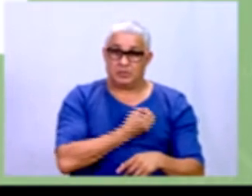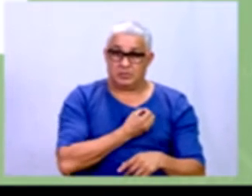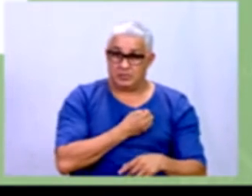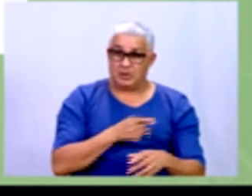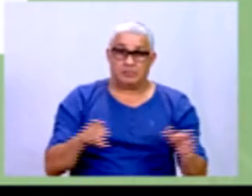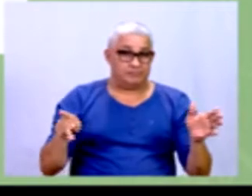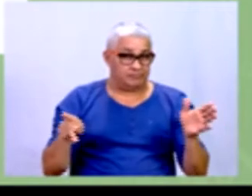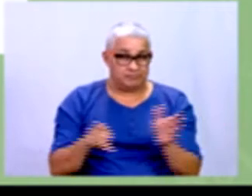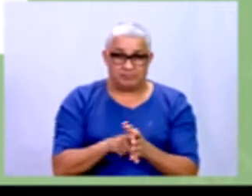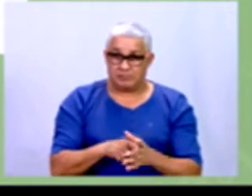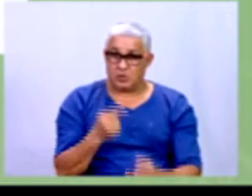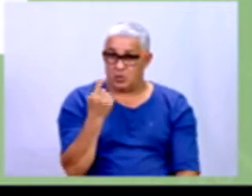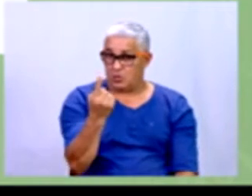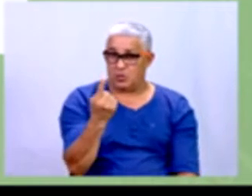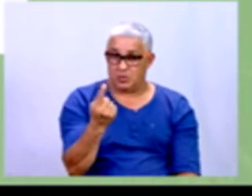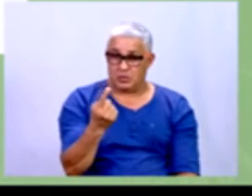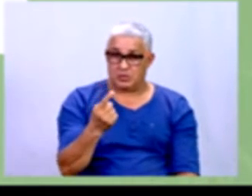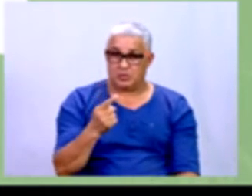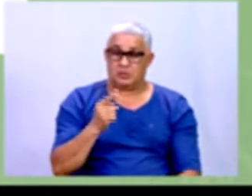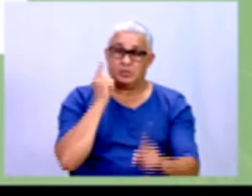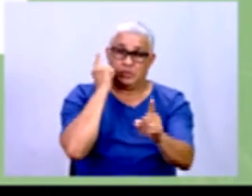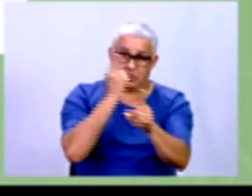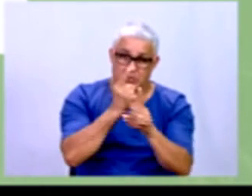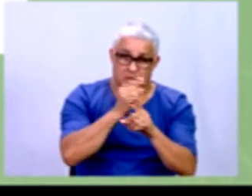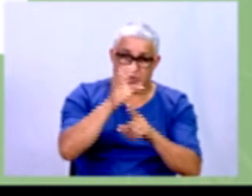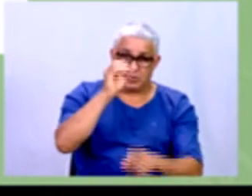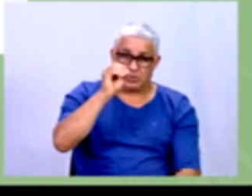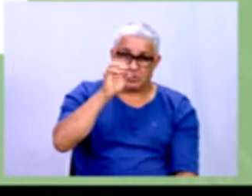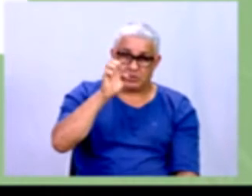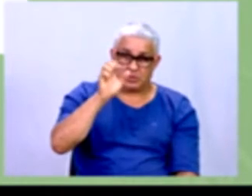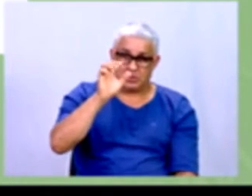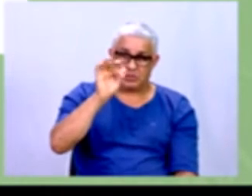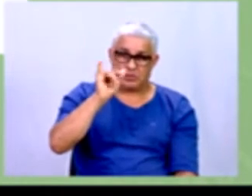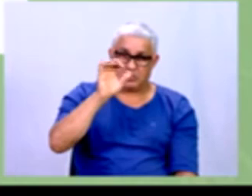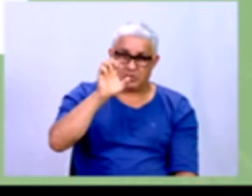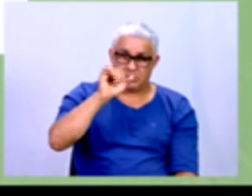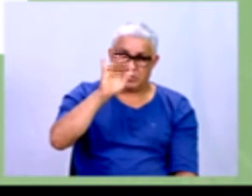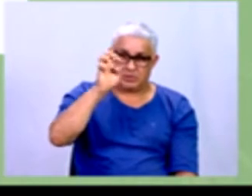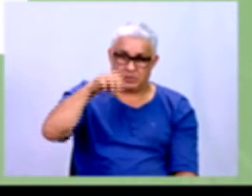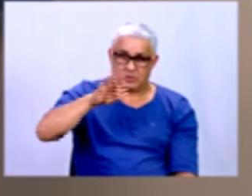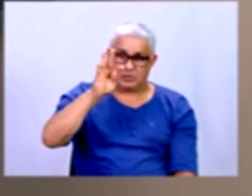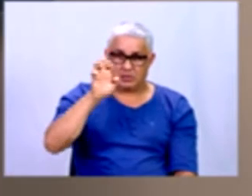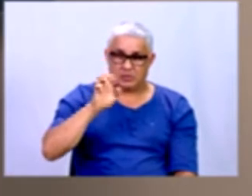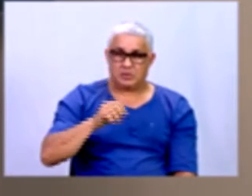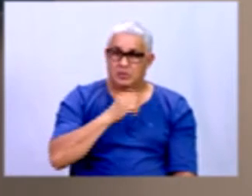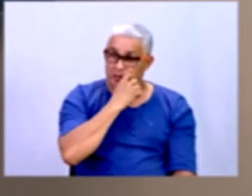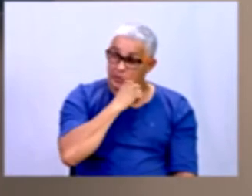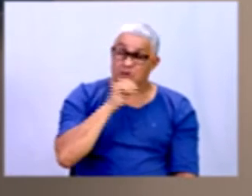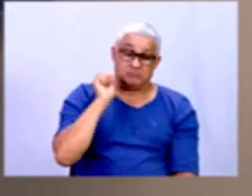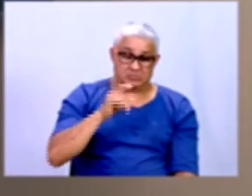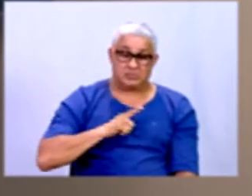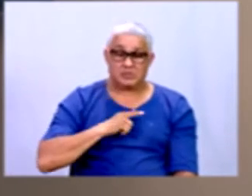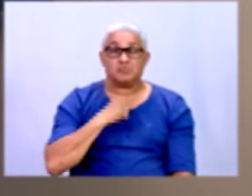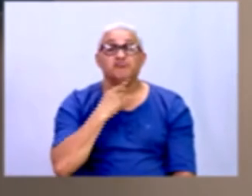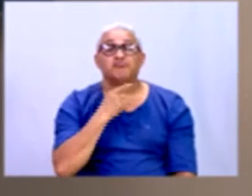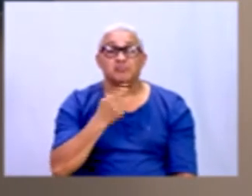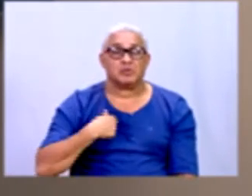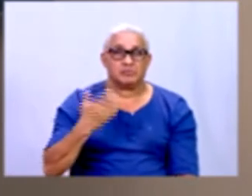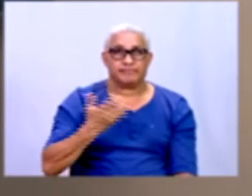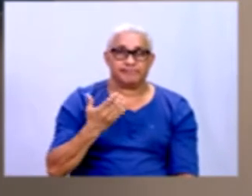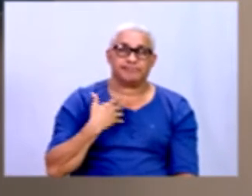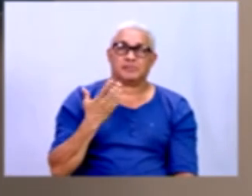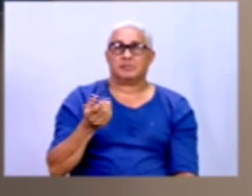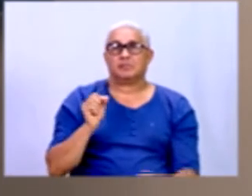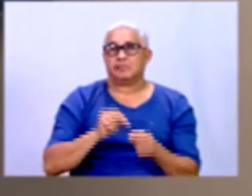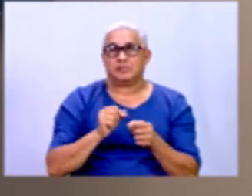A gente vai achar o coeficiente e vai multiplicar por esse número que já está definido. Por isso que se tiverem alguma dúvida ah, eu quero fazer essa